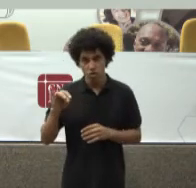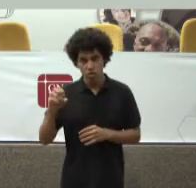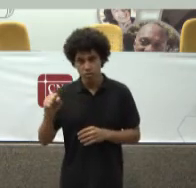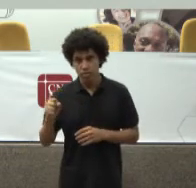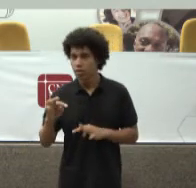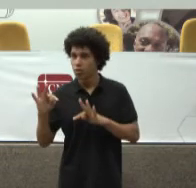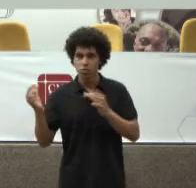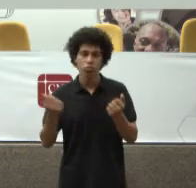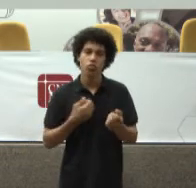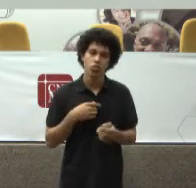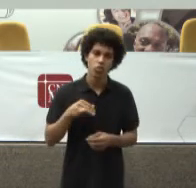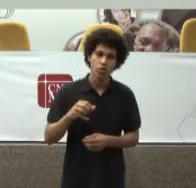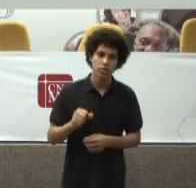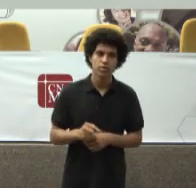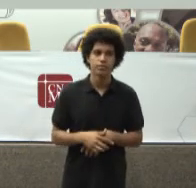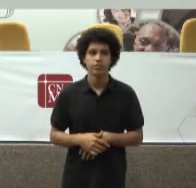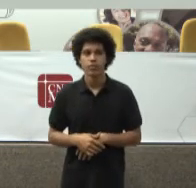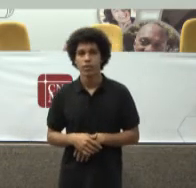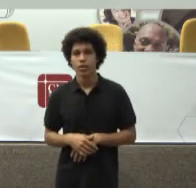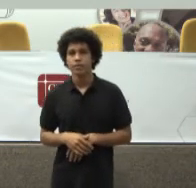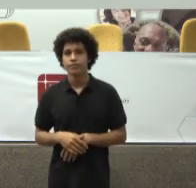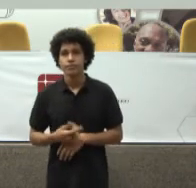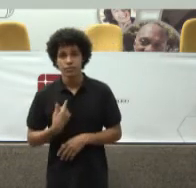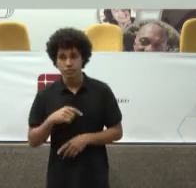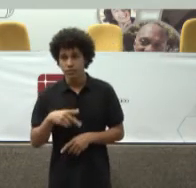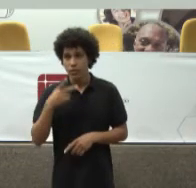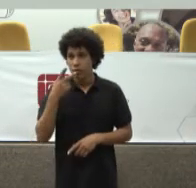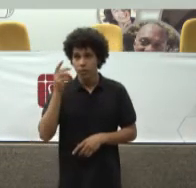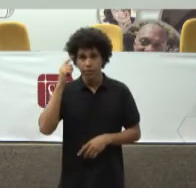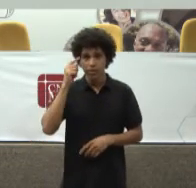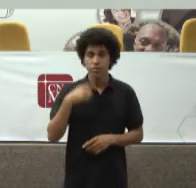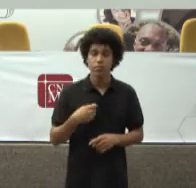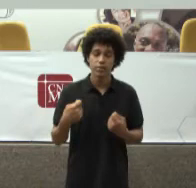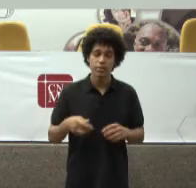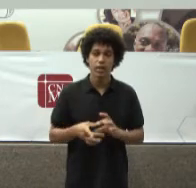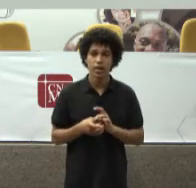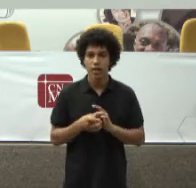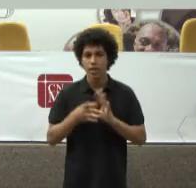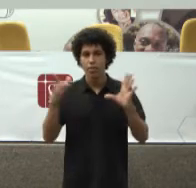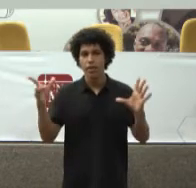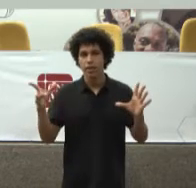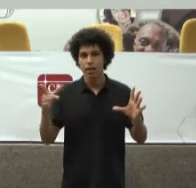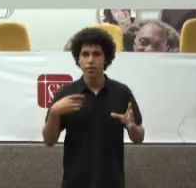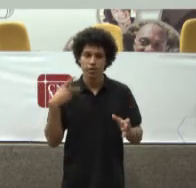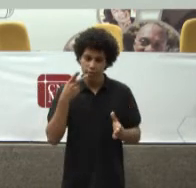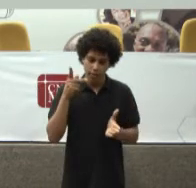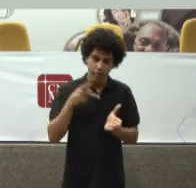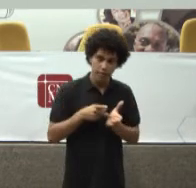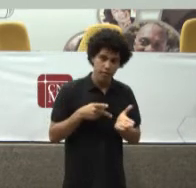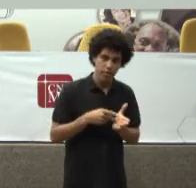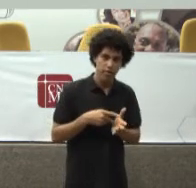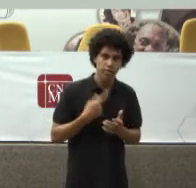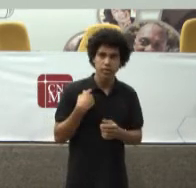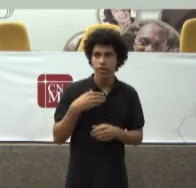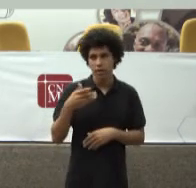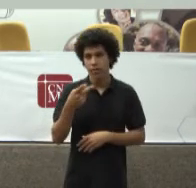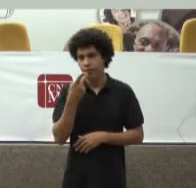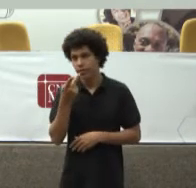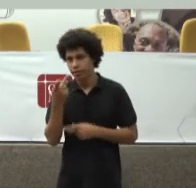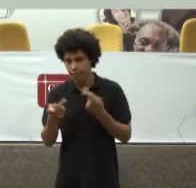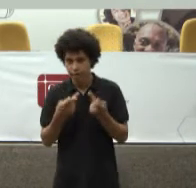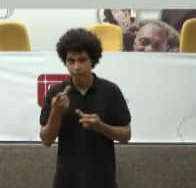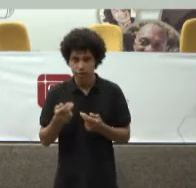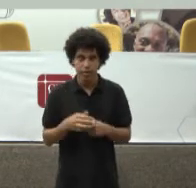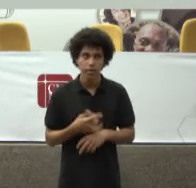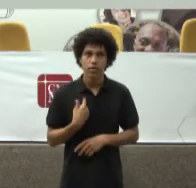-geral Raquel Disse Nós temos que ter Liberdade E honestidade Na fala Principalmente Porque eu estou Na minha casa E me sinto Absolutamente A